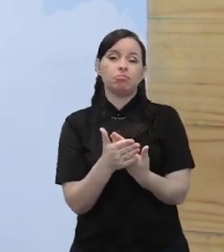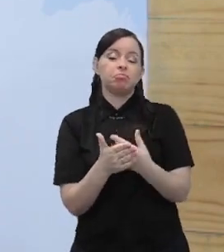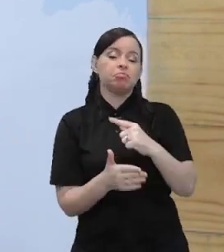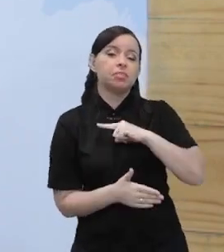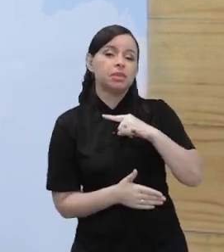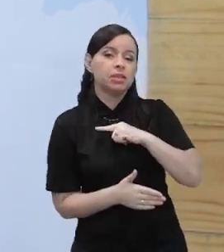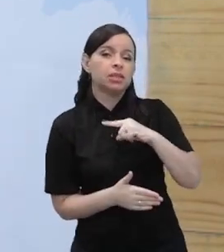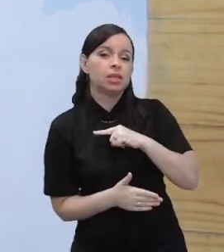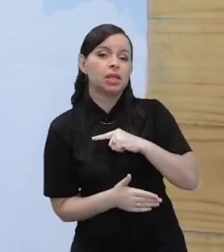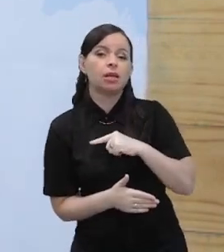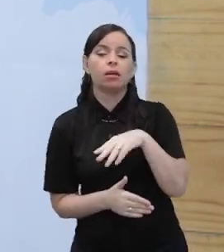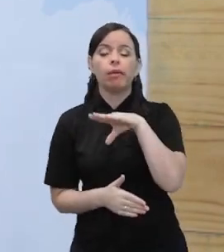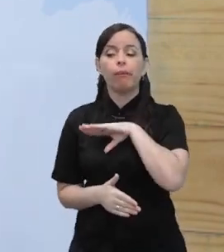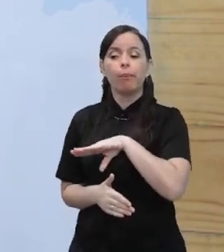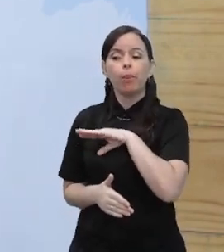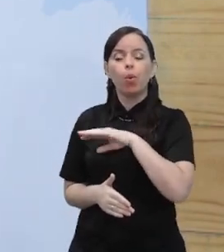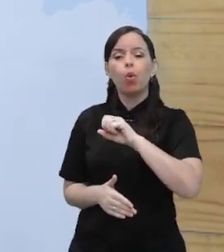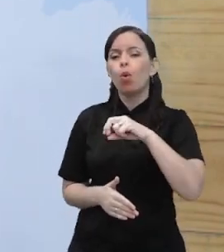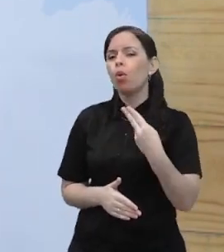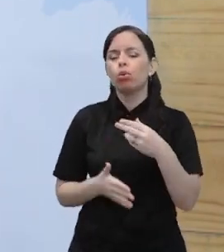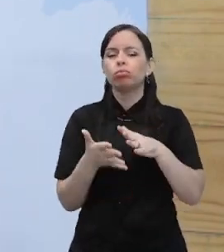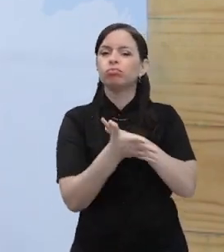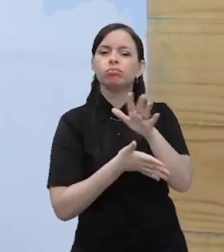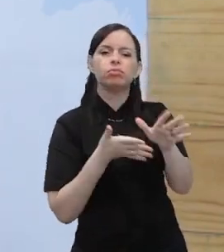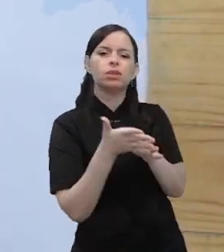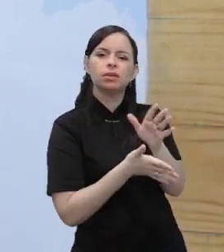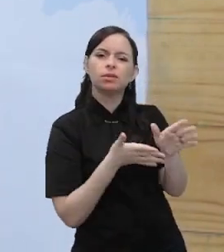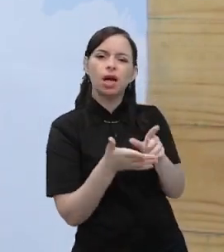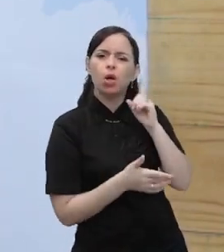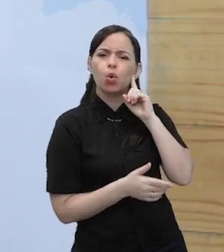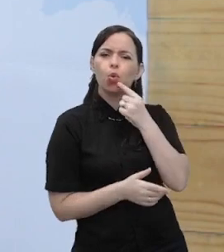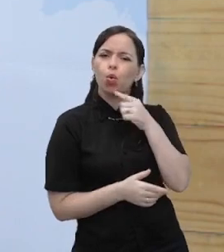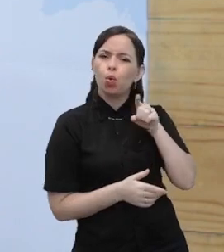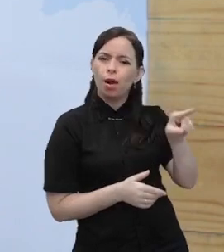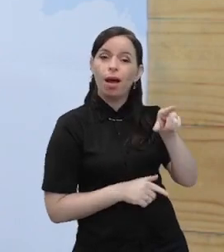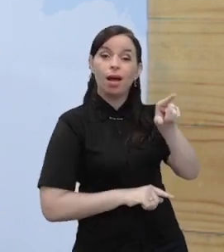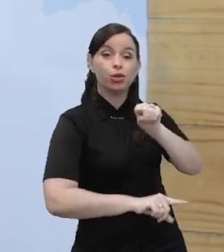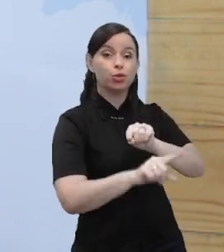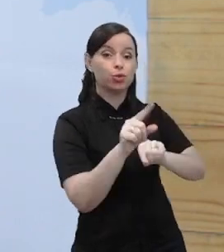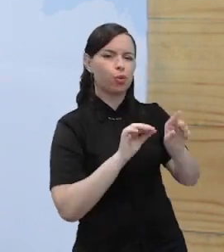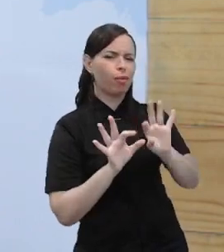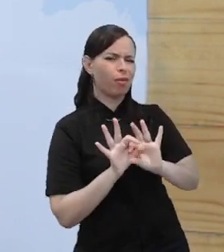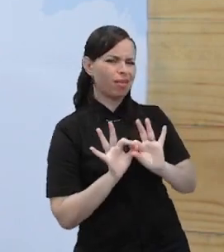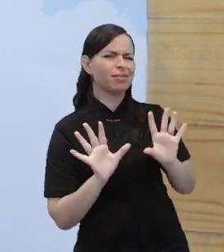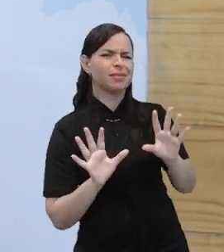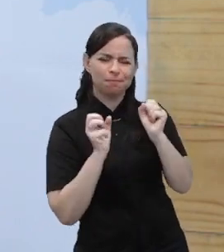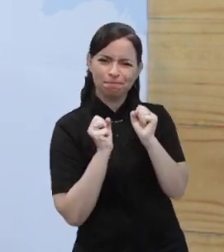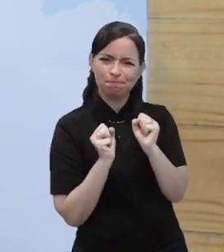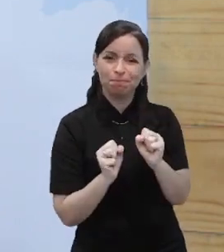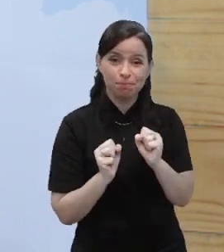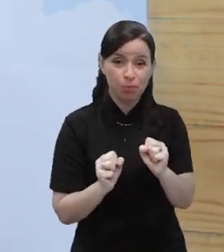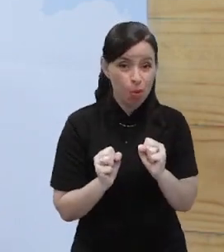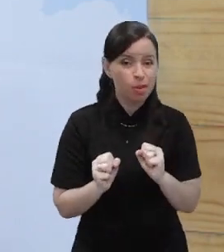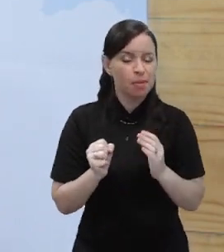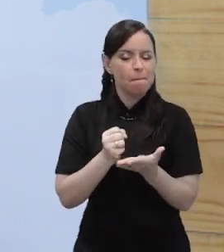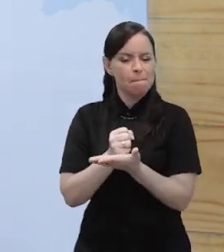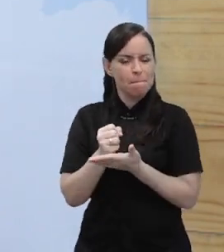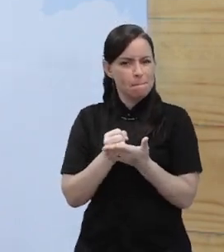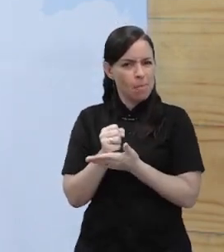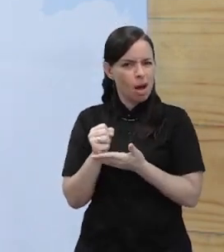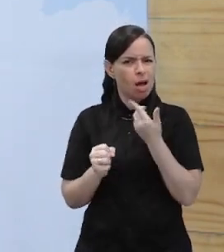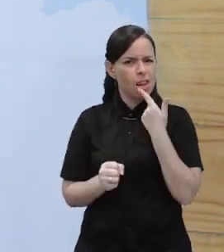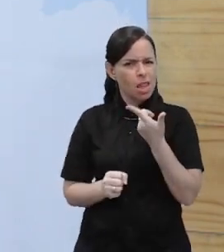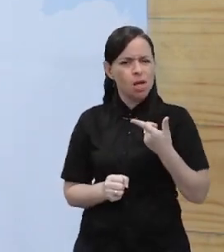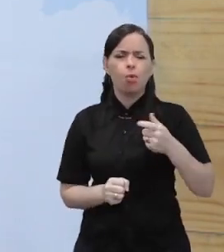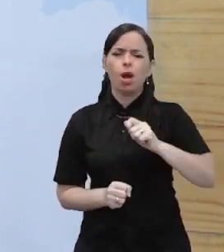educação que ele vai cursar, ele vai escolher. Seja no Uruguai, que tem aquela base da língua de sinais espanhola, ou